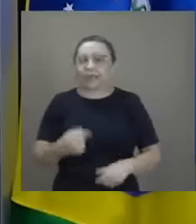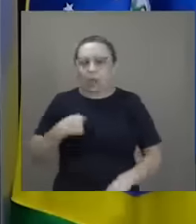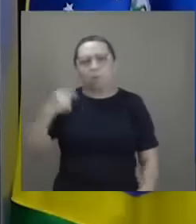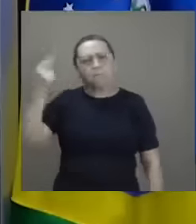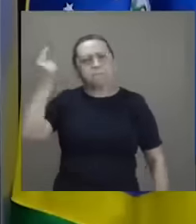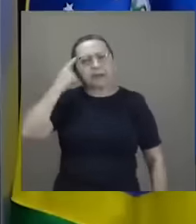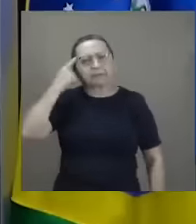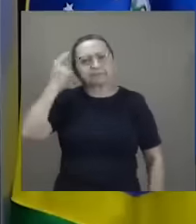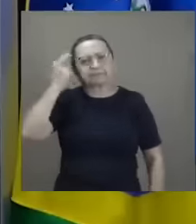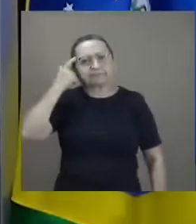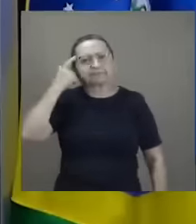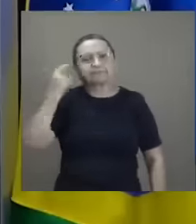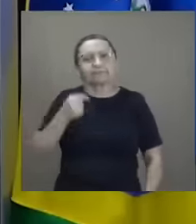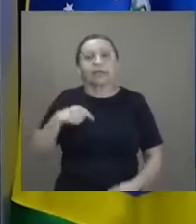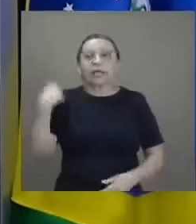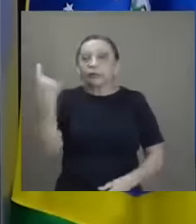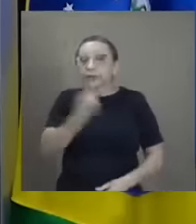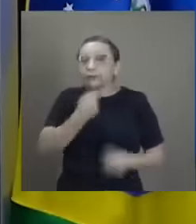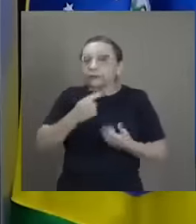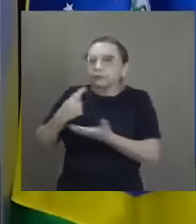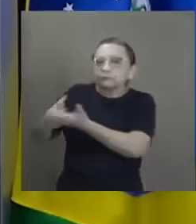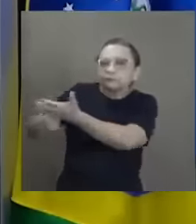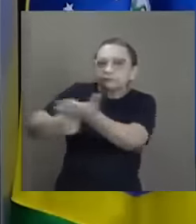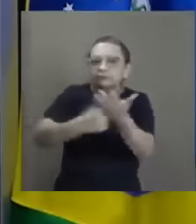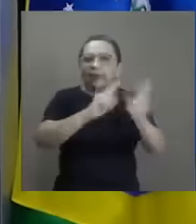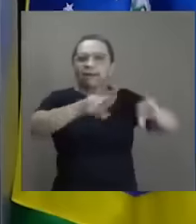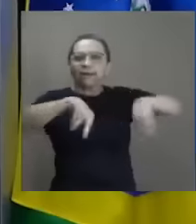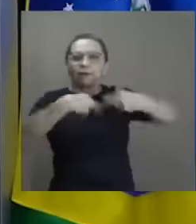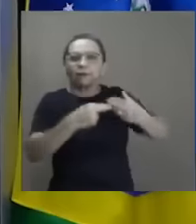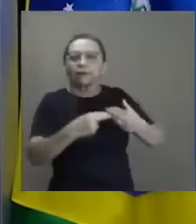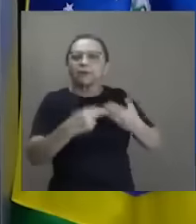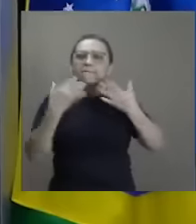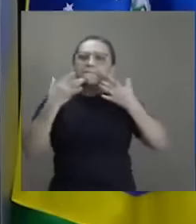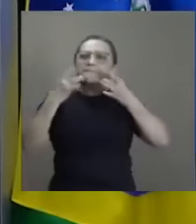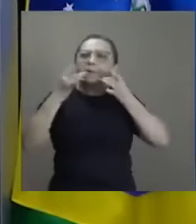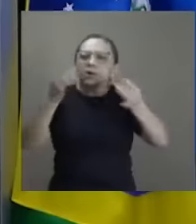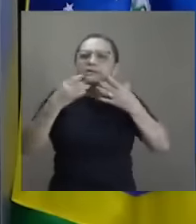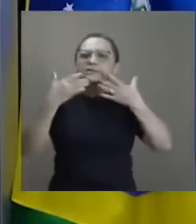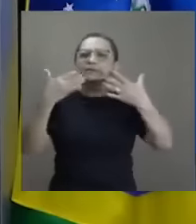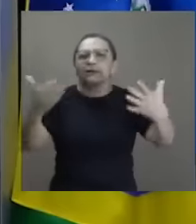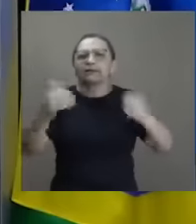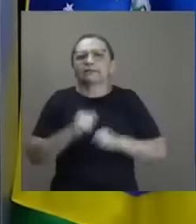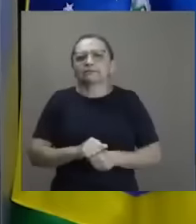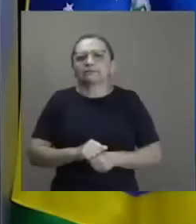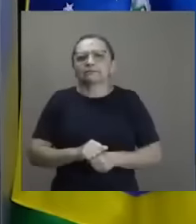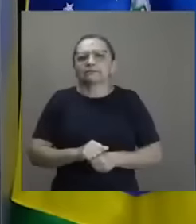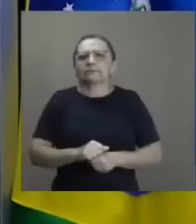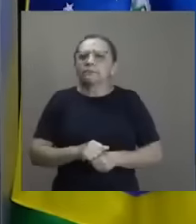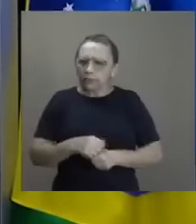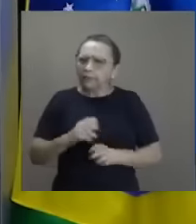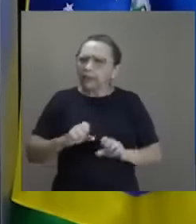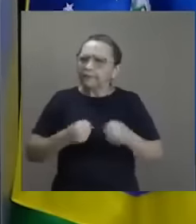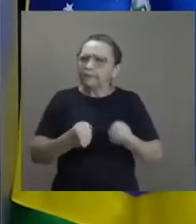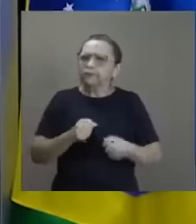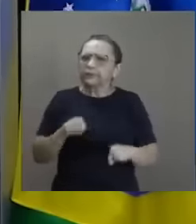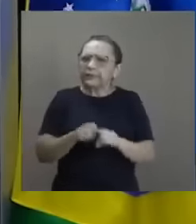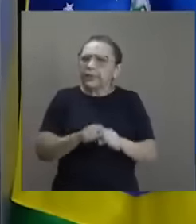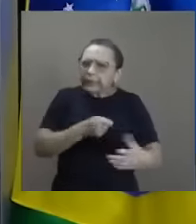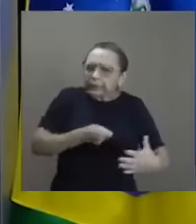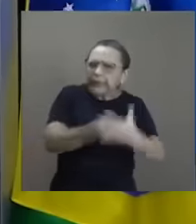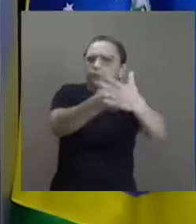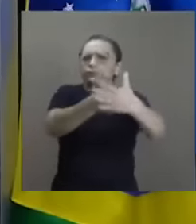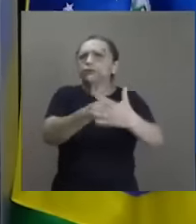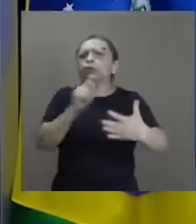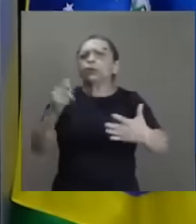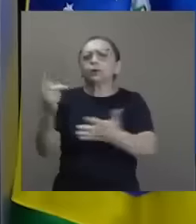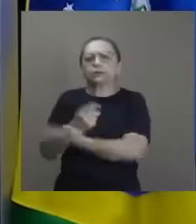que temos que nos reunir e publicamente, e enfatizo isso, denunciar esse ato